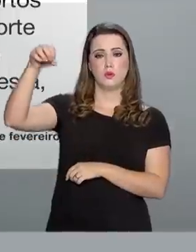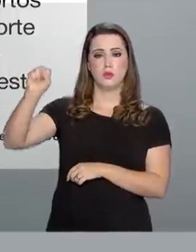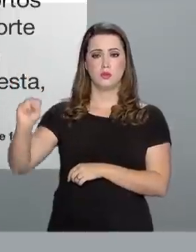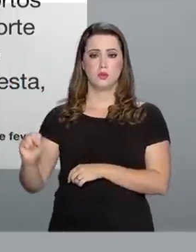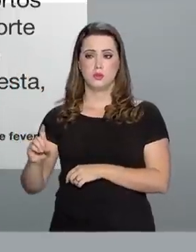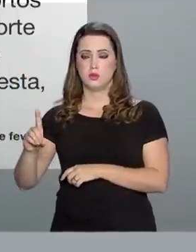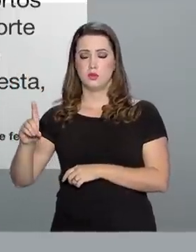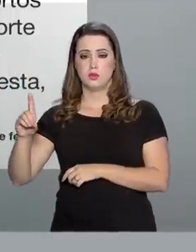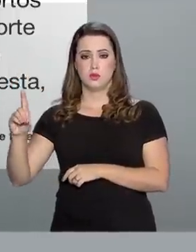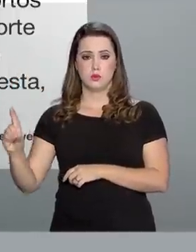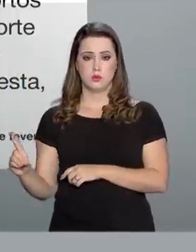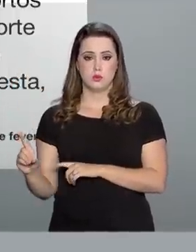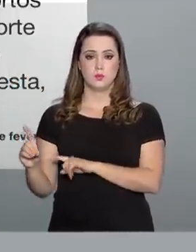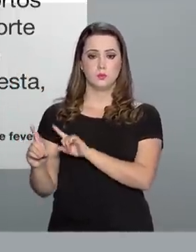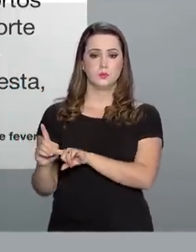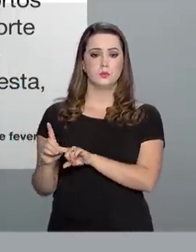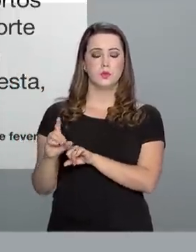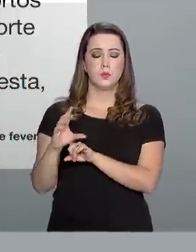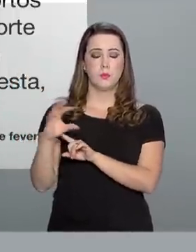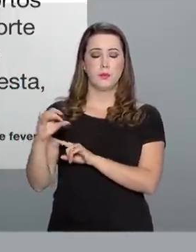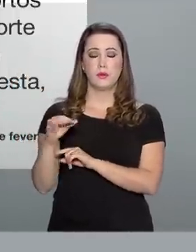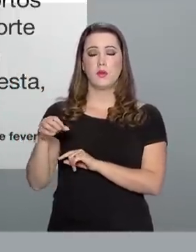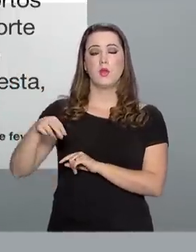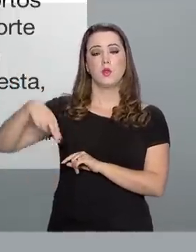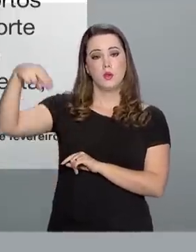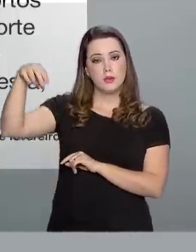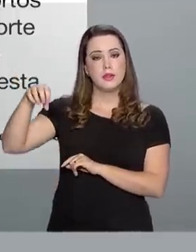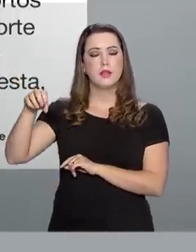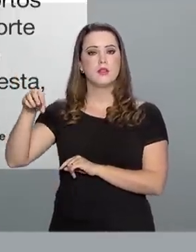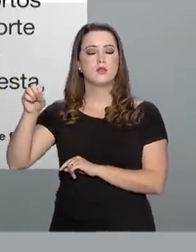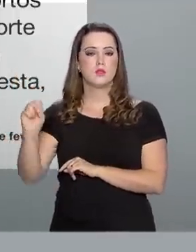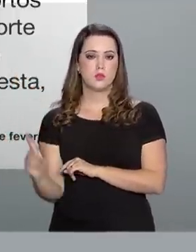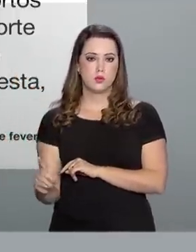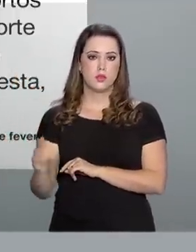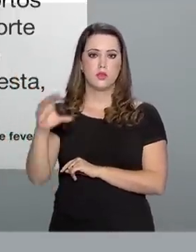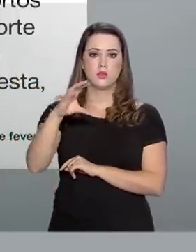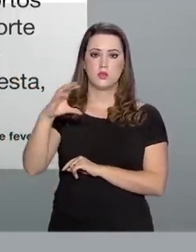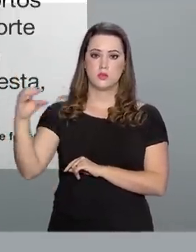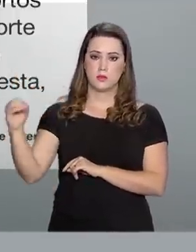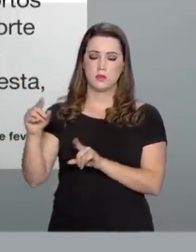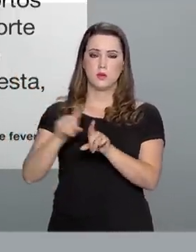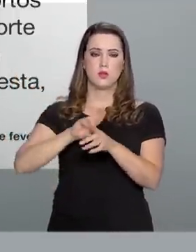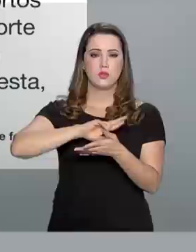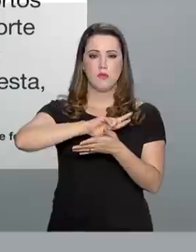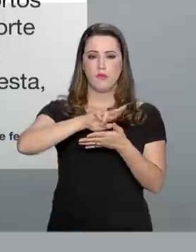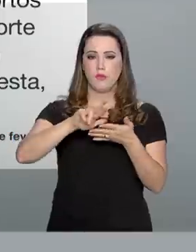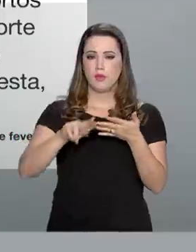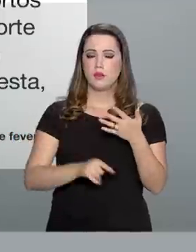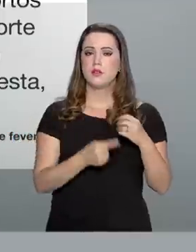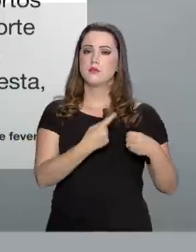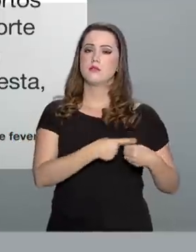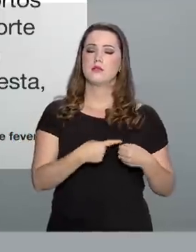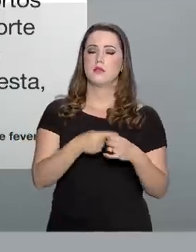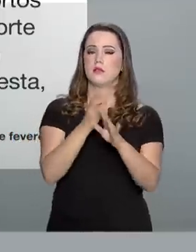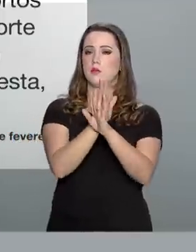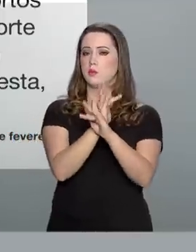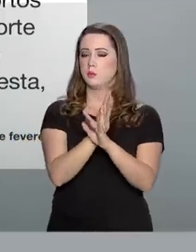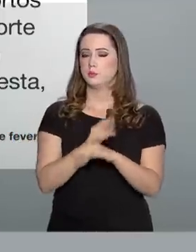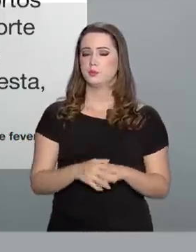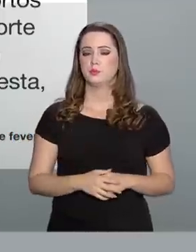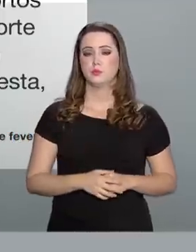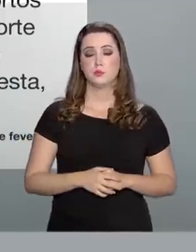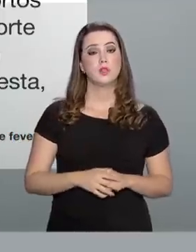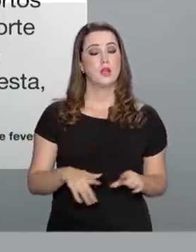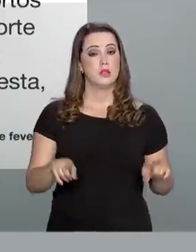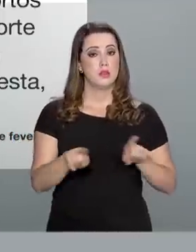e Centro-Oeste. Entre os aeroportos estão o de Recife, Maceió, Vitória e o de Cuiabá, em Mato Grosso.